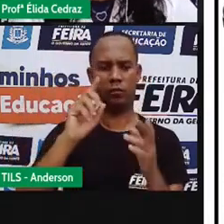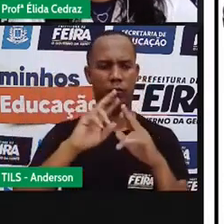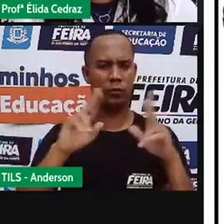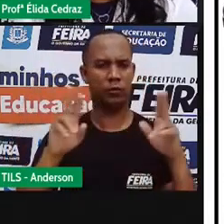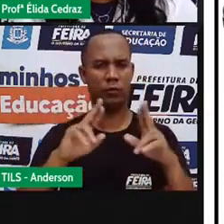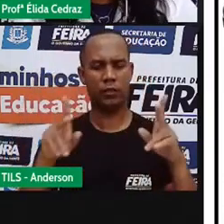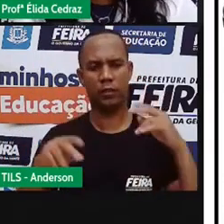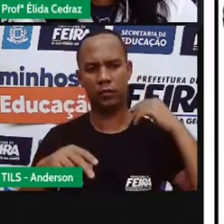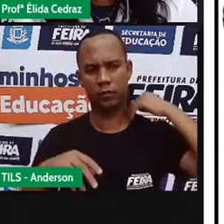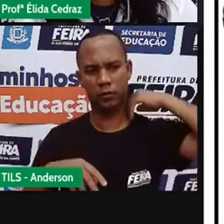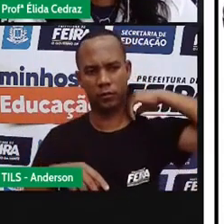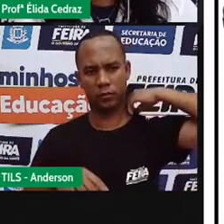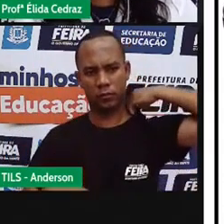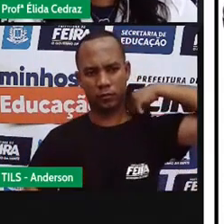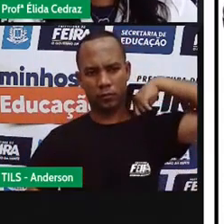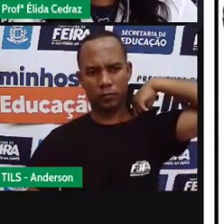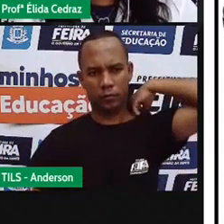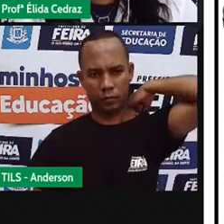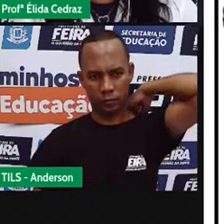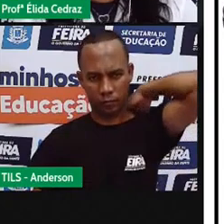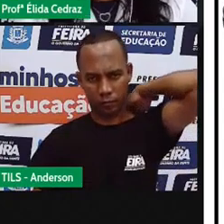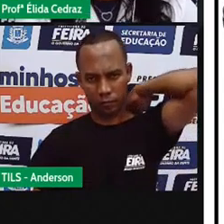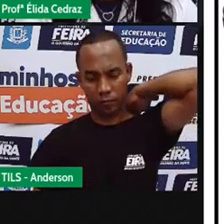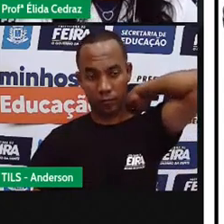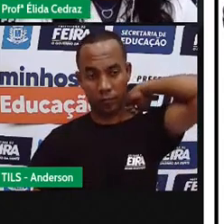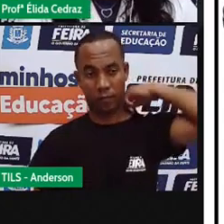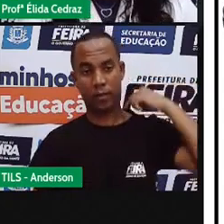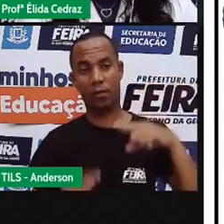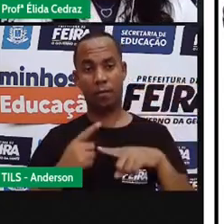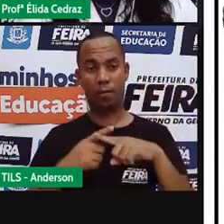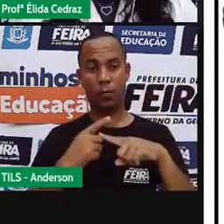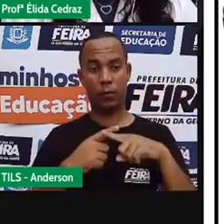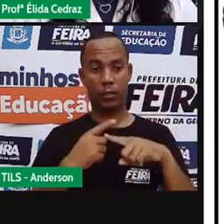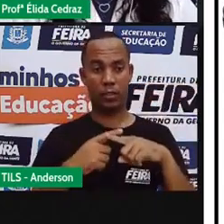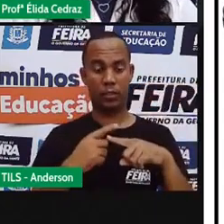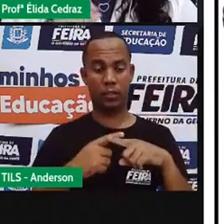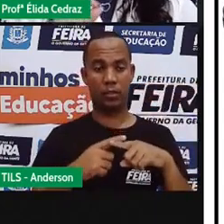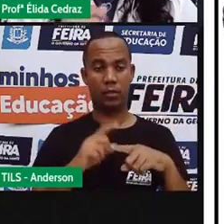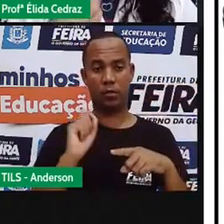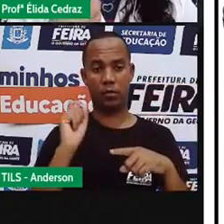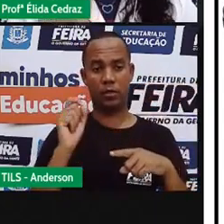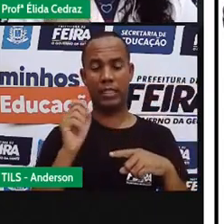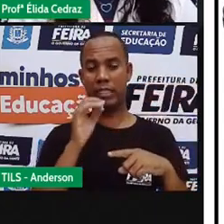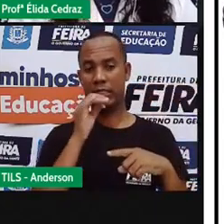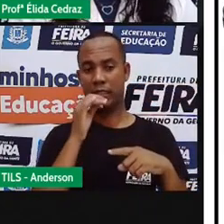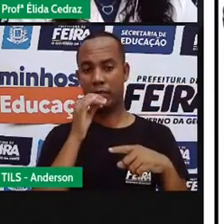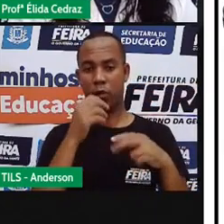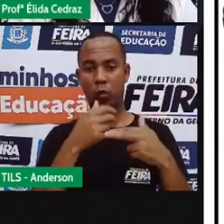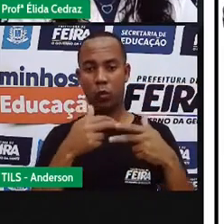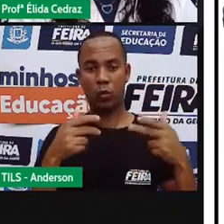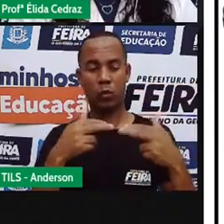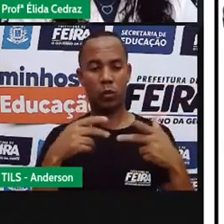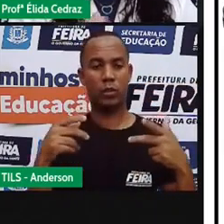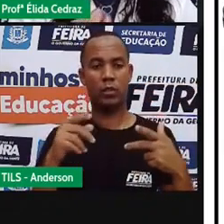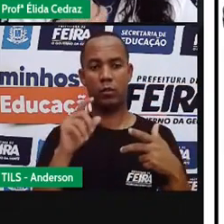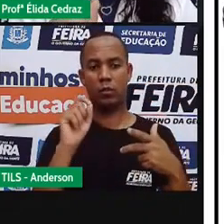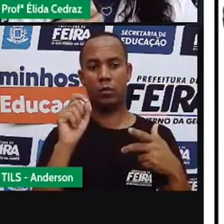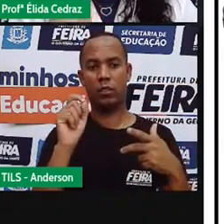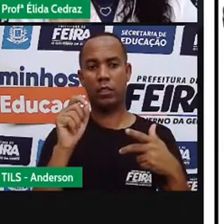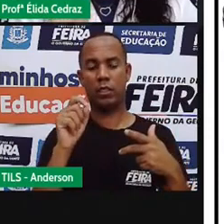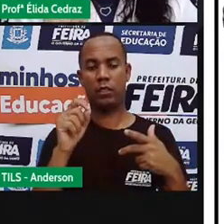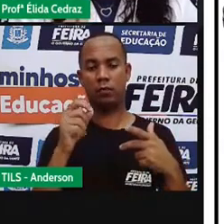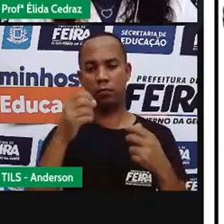diretamente nos líquidos. Porque perde os nutrientes, perde